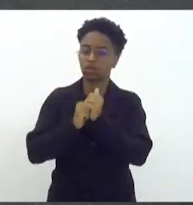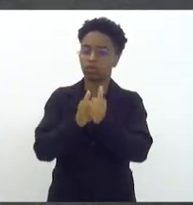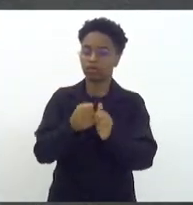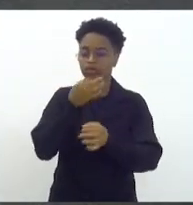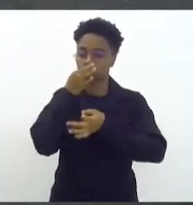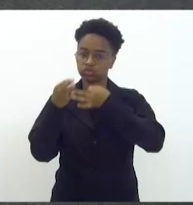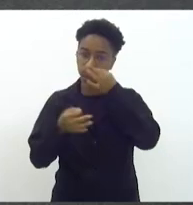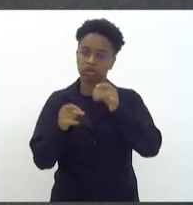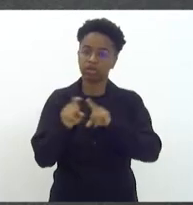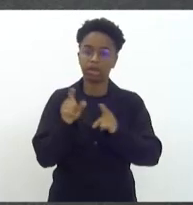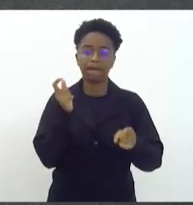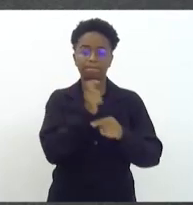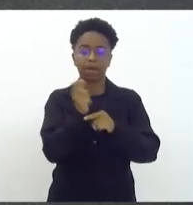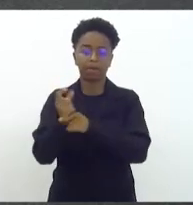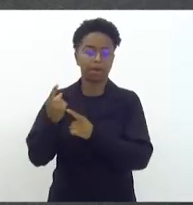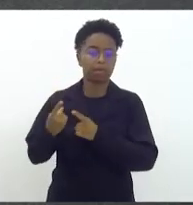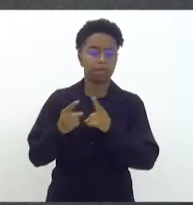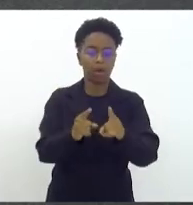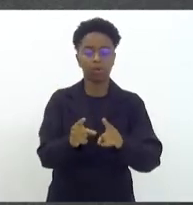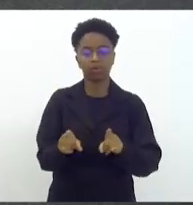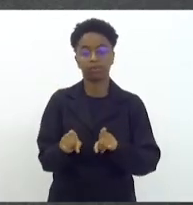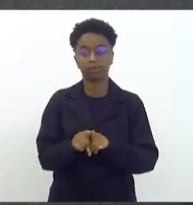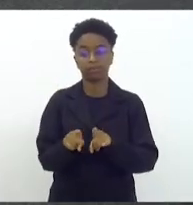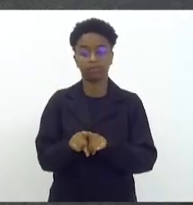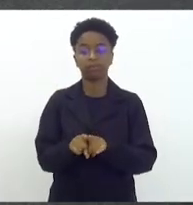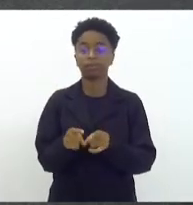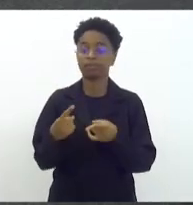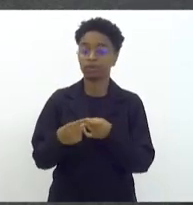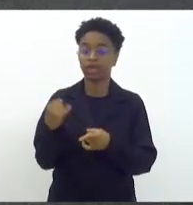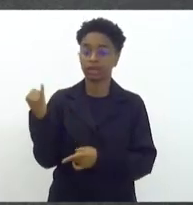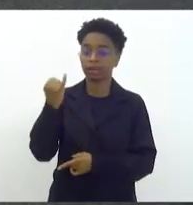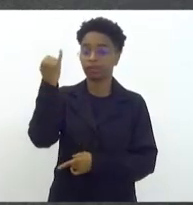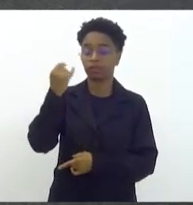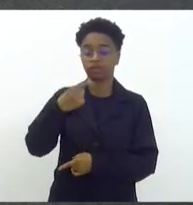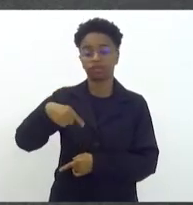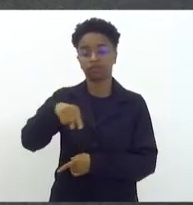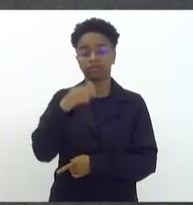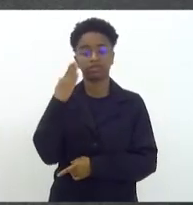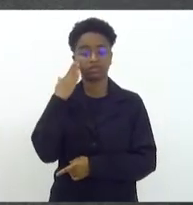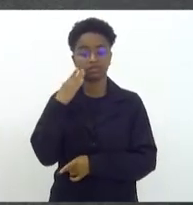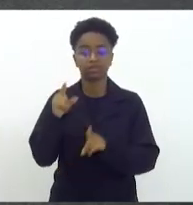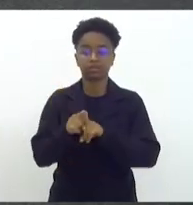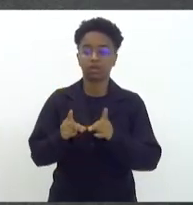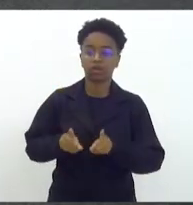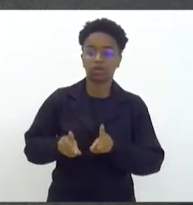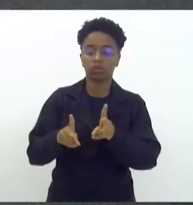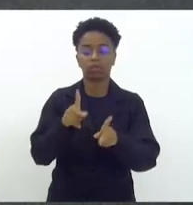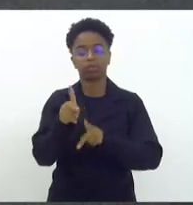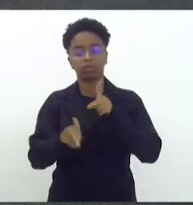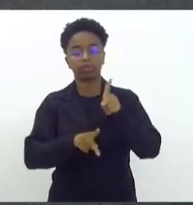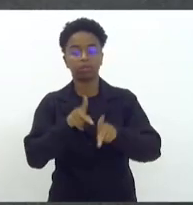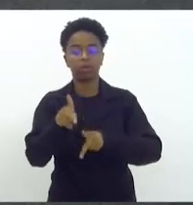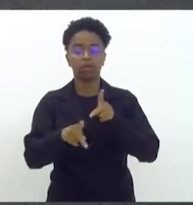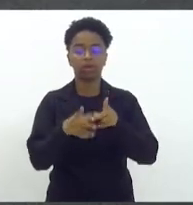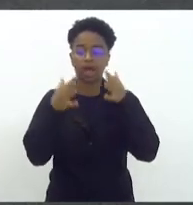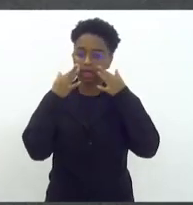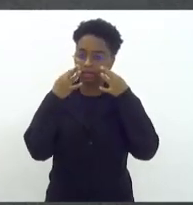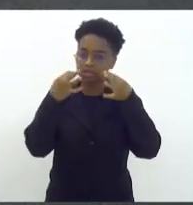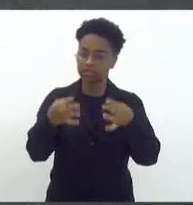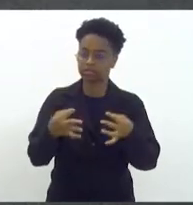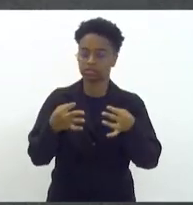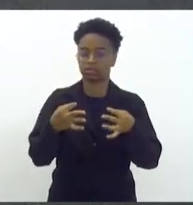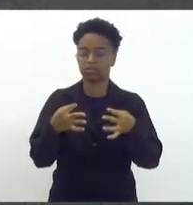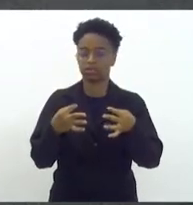criticando. O olho é sempre muito importante para manter a população de olho naqueles que